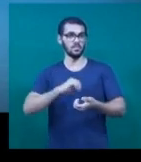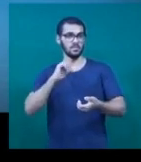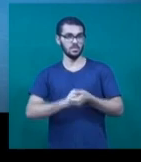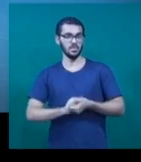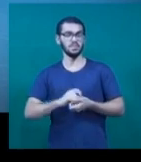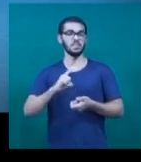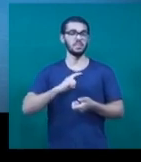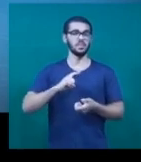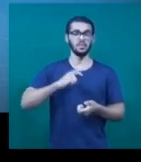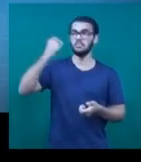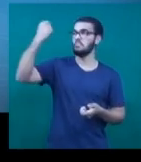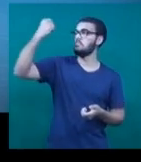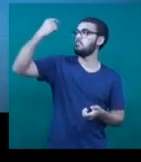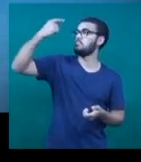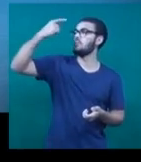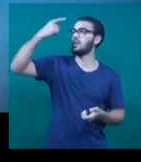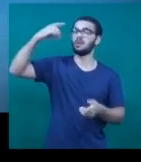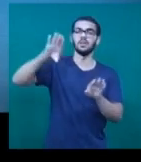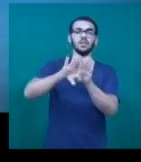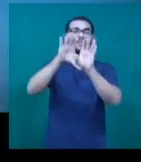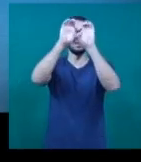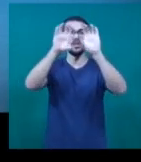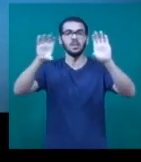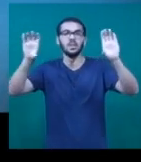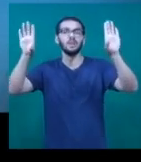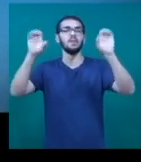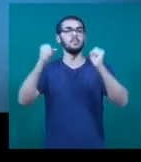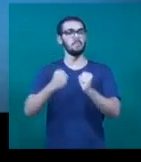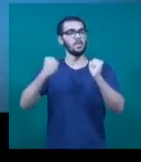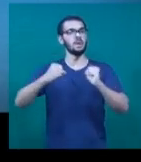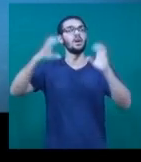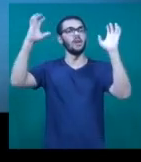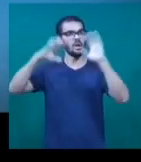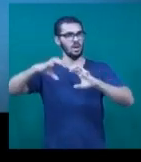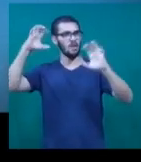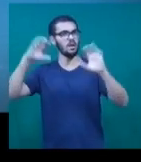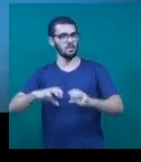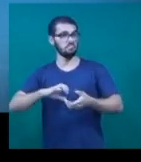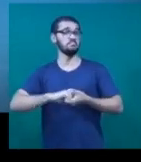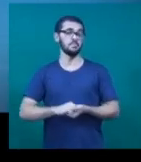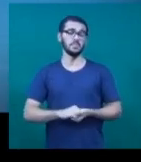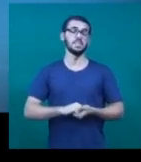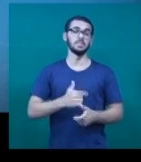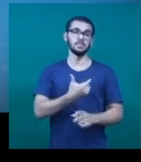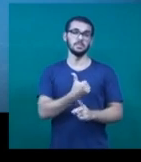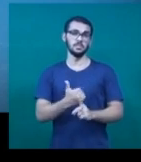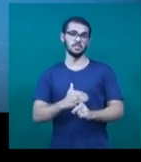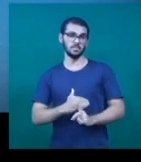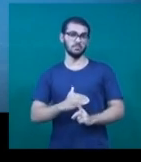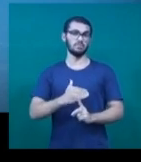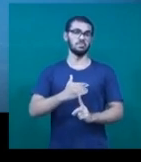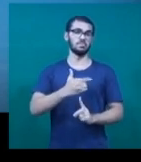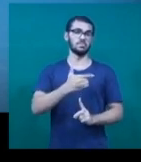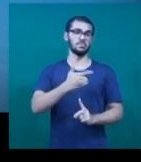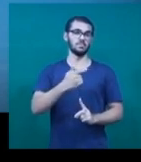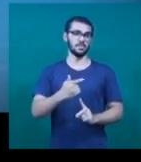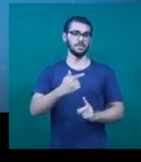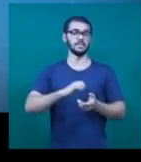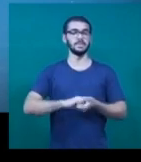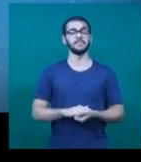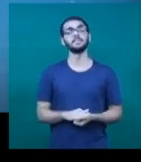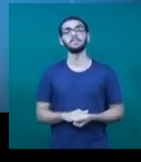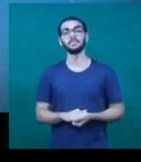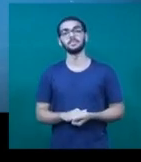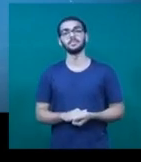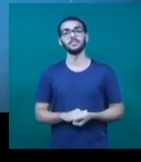previsão amanhã é de sol entre nuvens. Pode chover no fim do dia. Mínima de 16 e máxima de 27 graus.